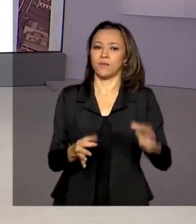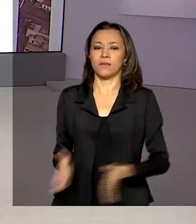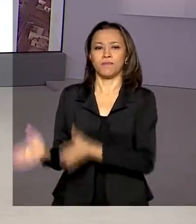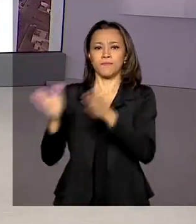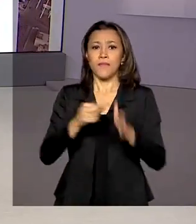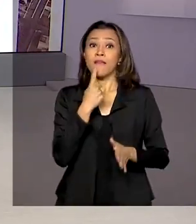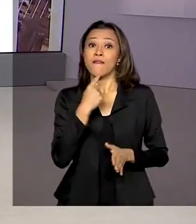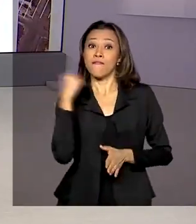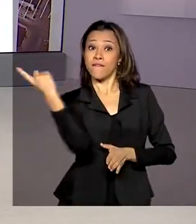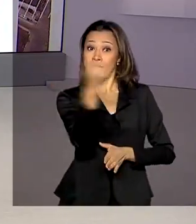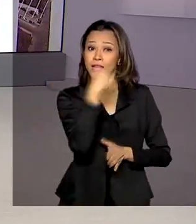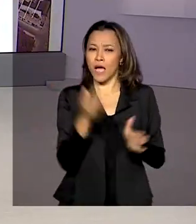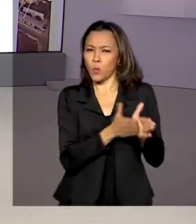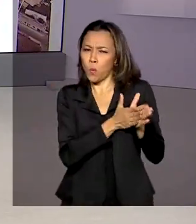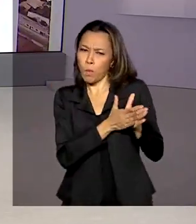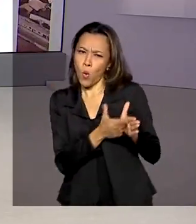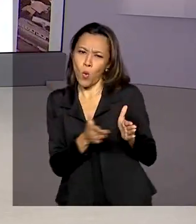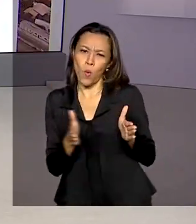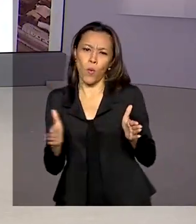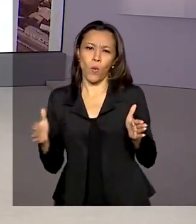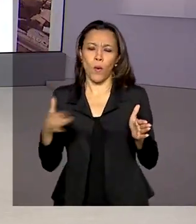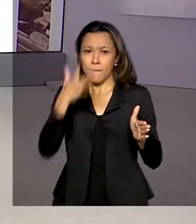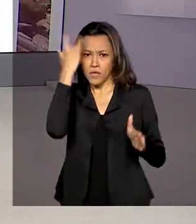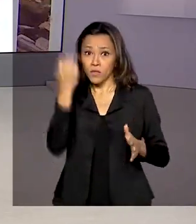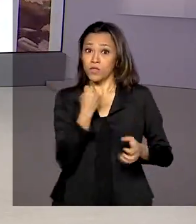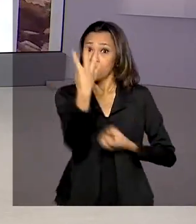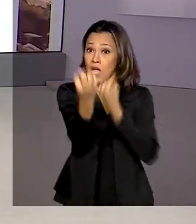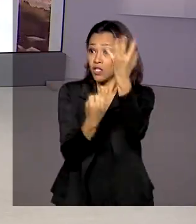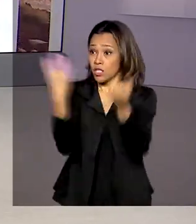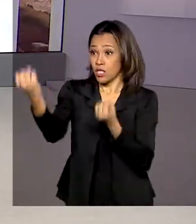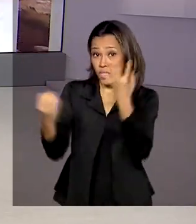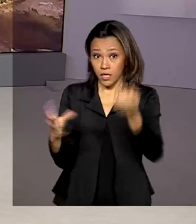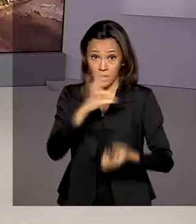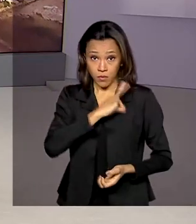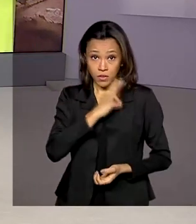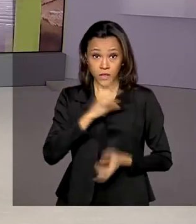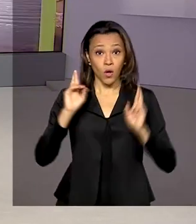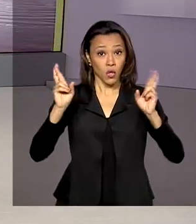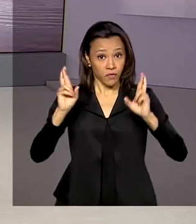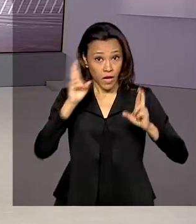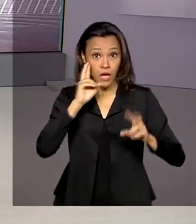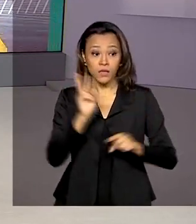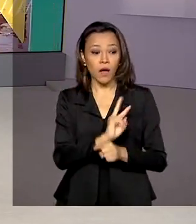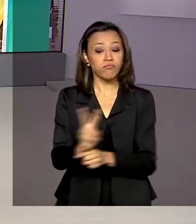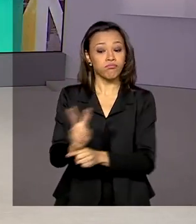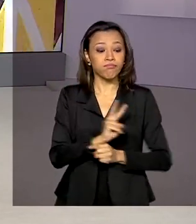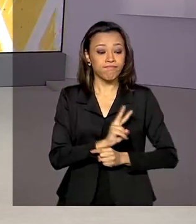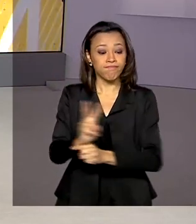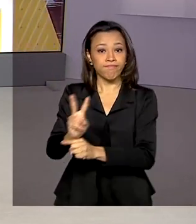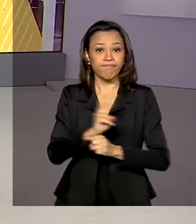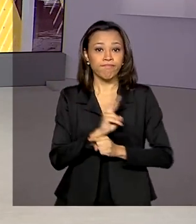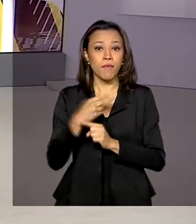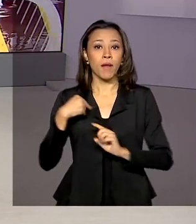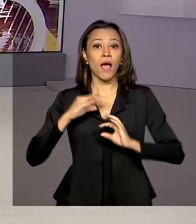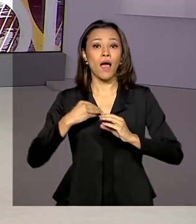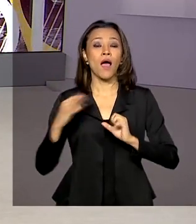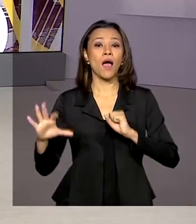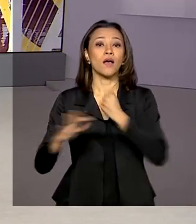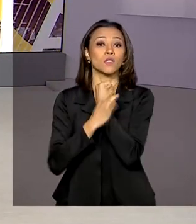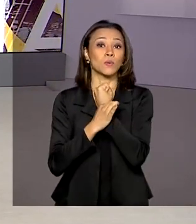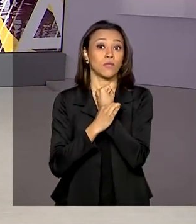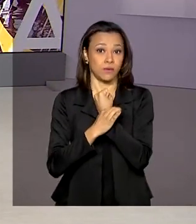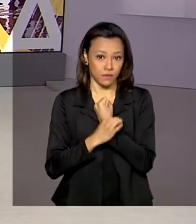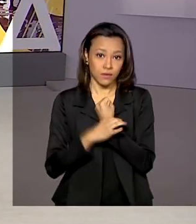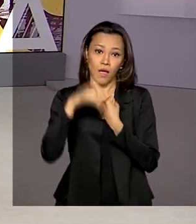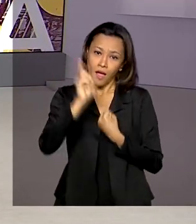Feriado prolongado, muita gente viajando e a Polícia Rodoviária Federal está nas estradas para fiscalizar e ajudar na segurança. É